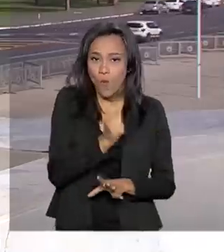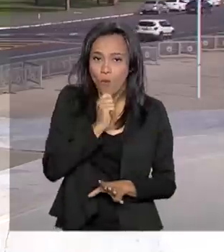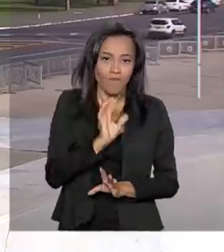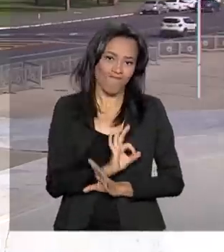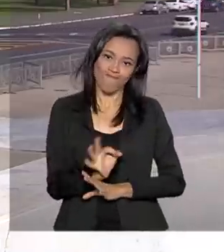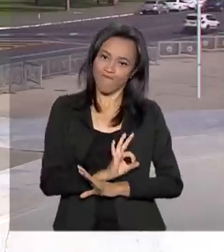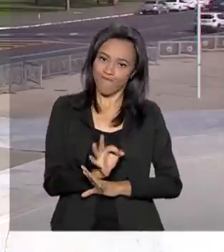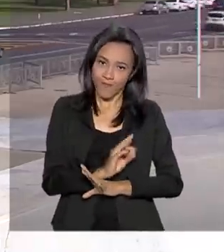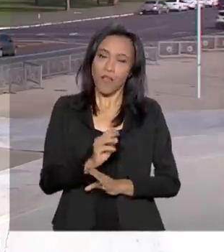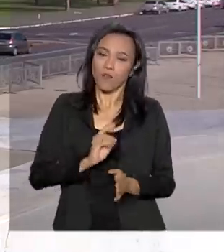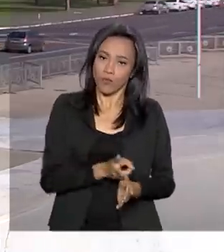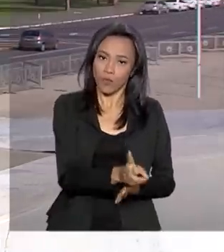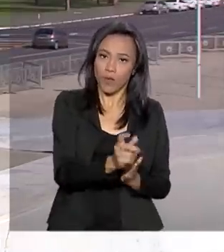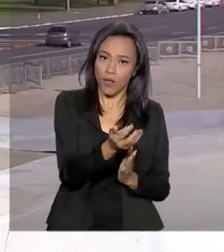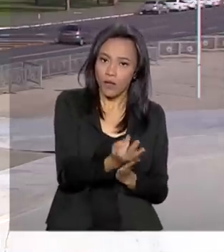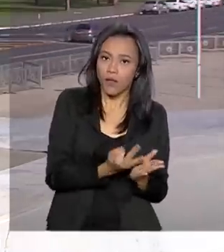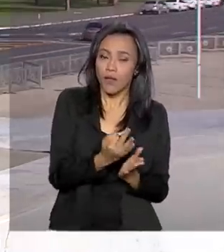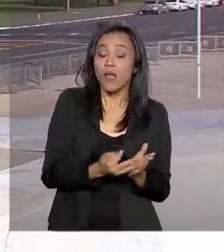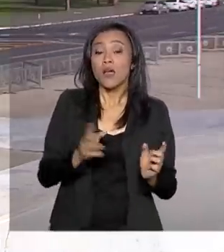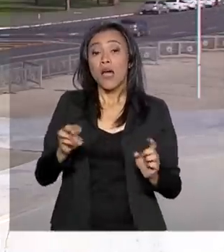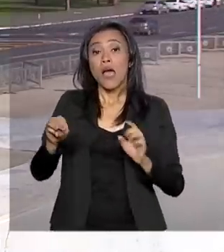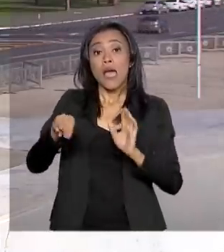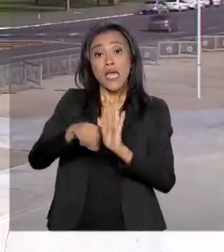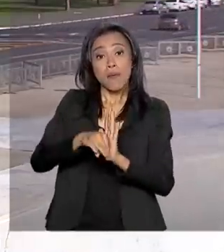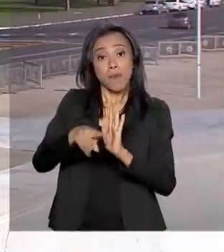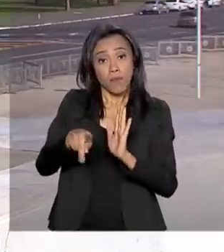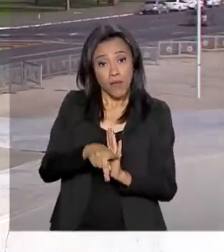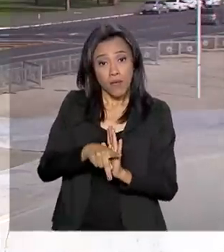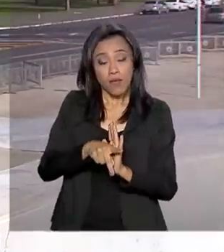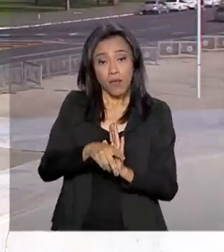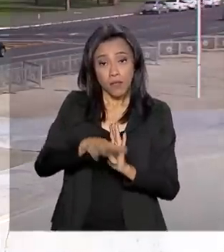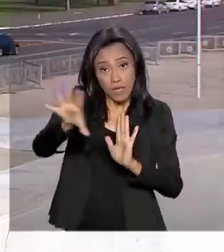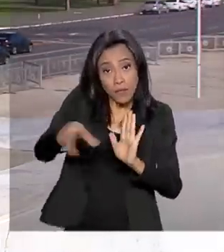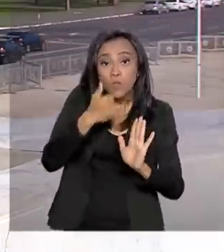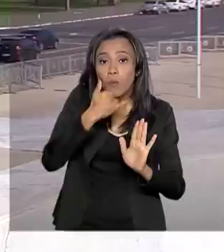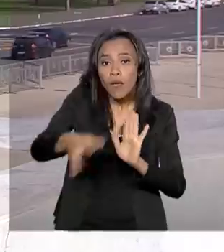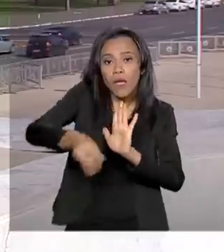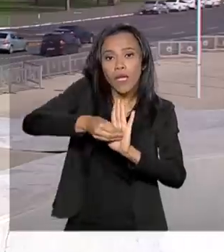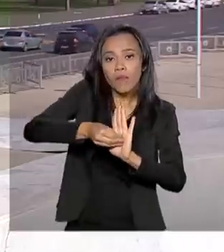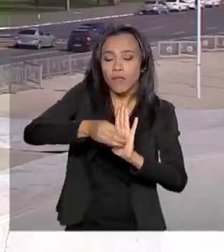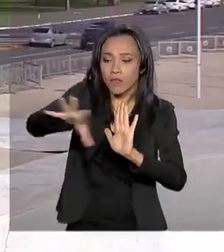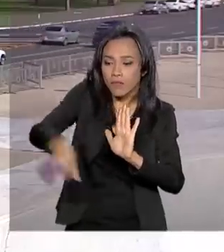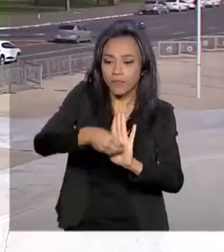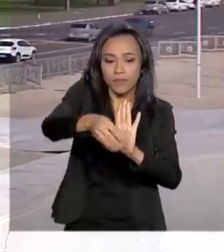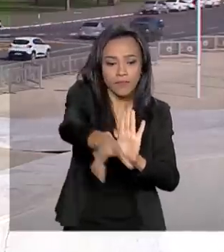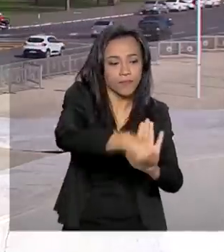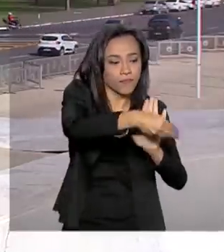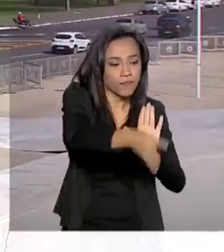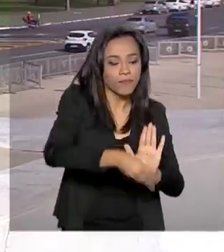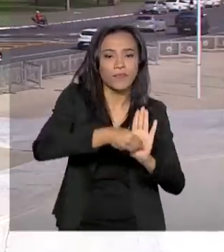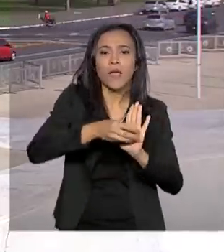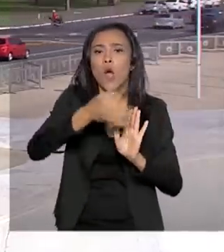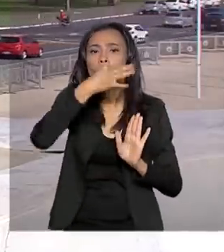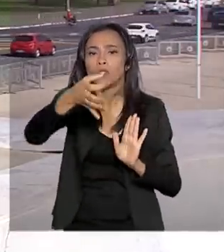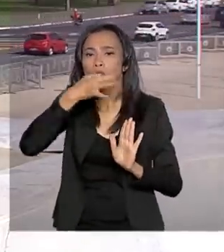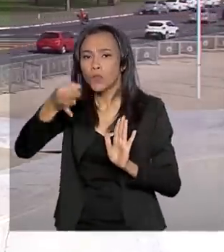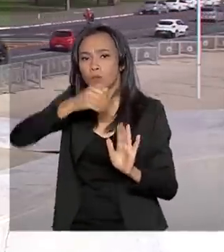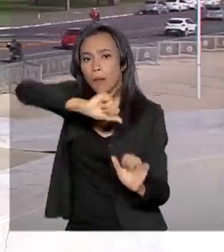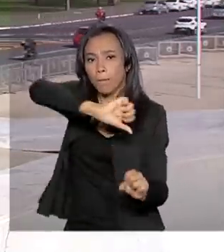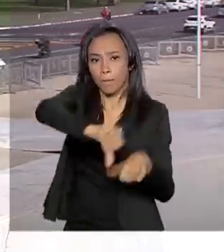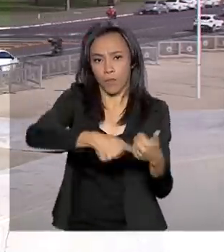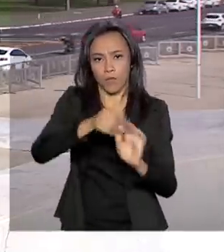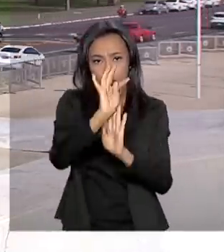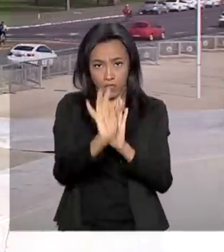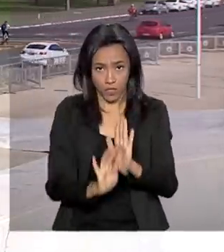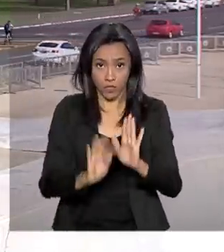apresentação de emendas, né? Que se encerra, então, na semana que vem. Essas emendas são sugestões de alterações ao texto e, até agora,